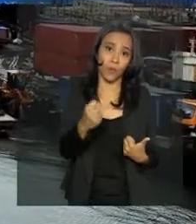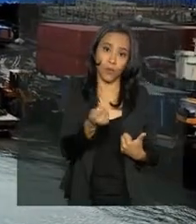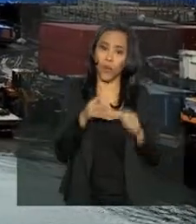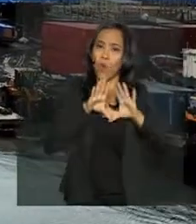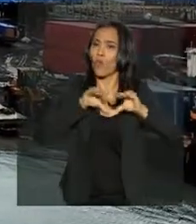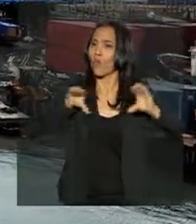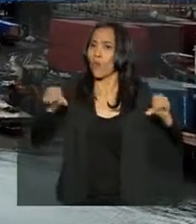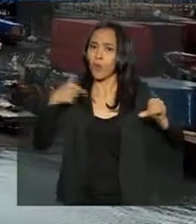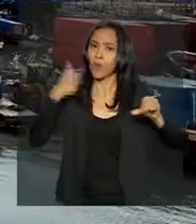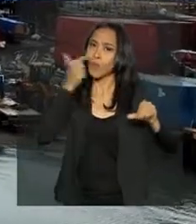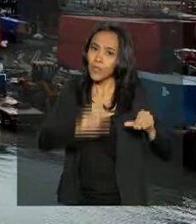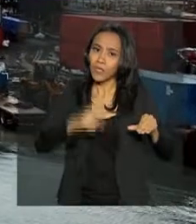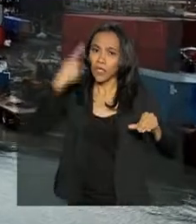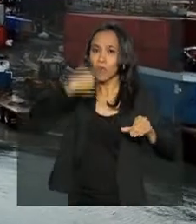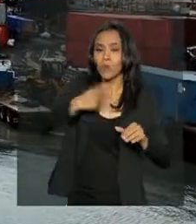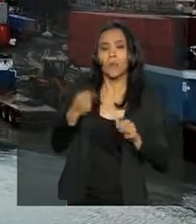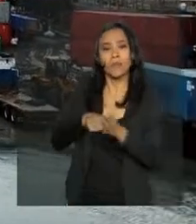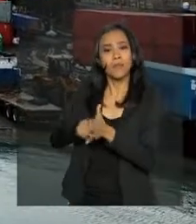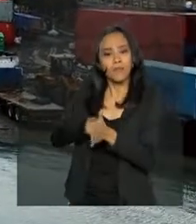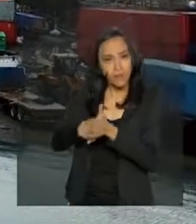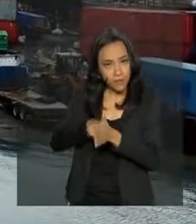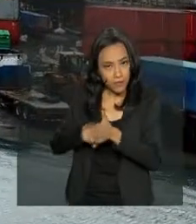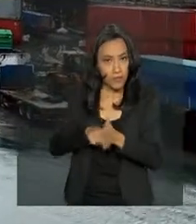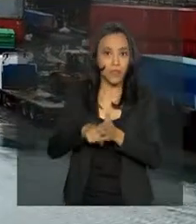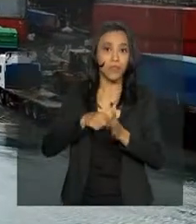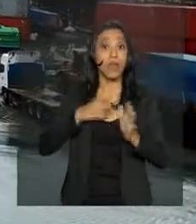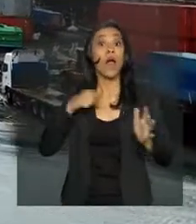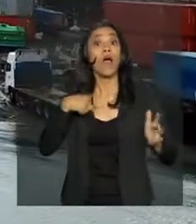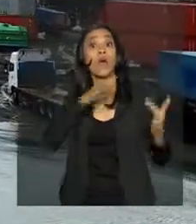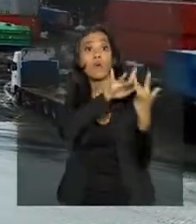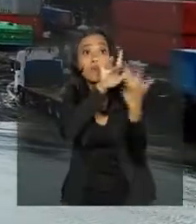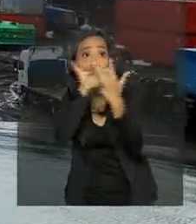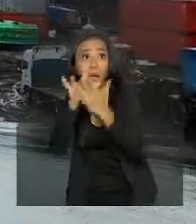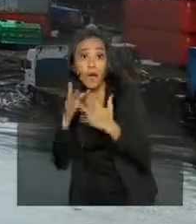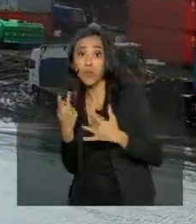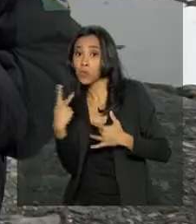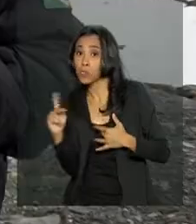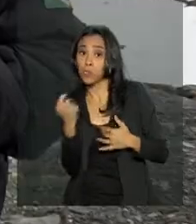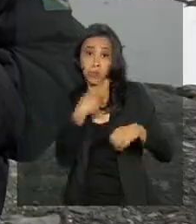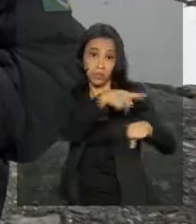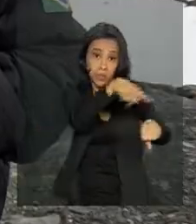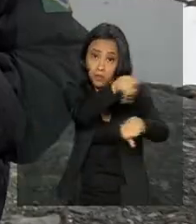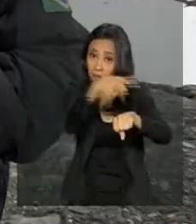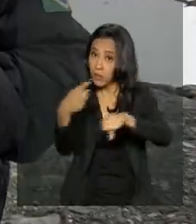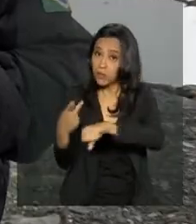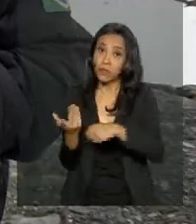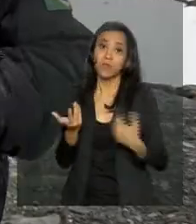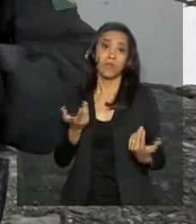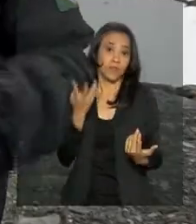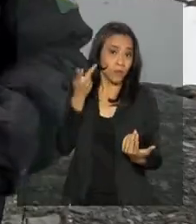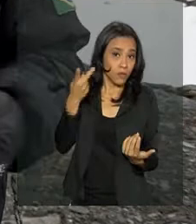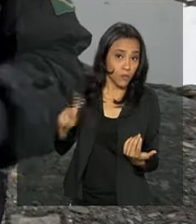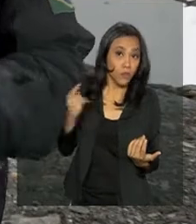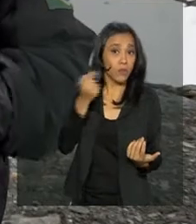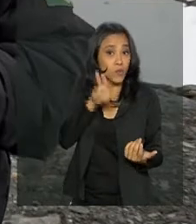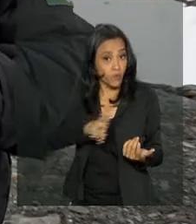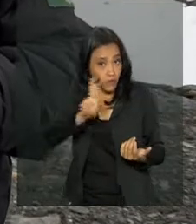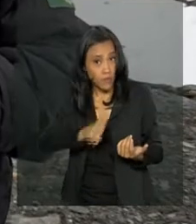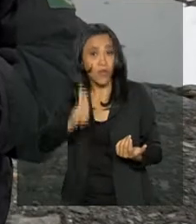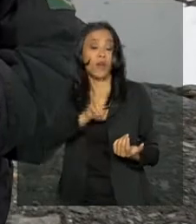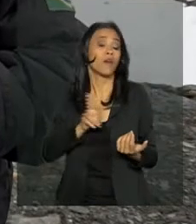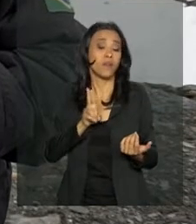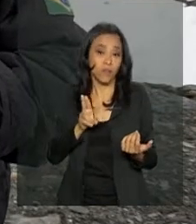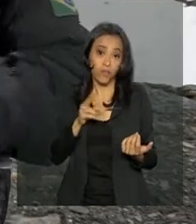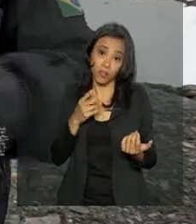conforto para desenvolver a sua pesquisa, se comunicar com o continente, com as suas universidades, as